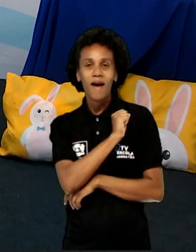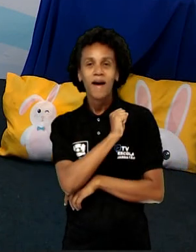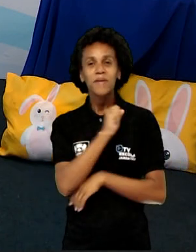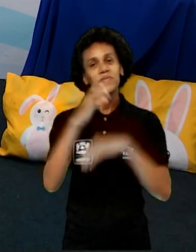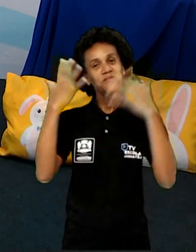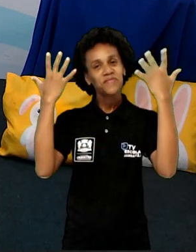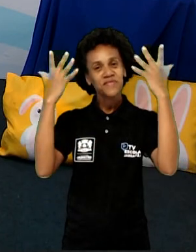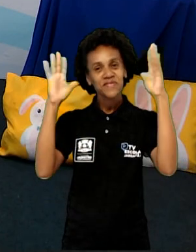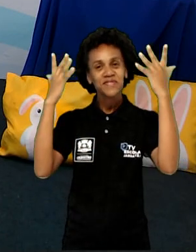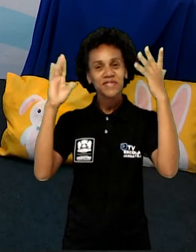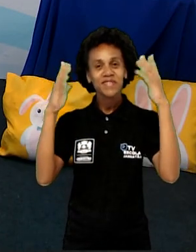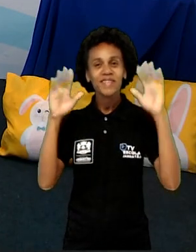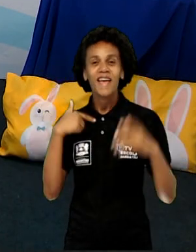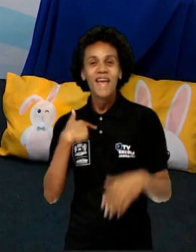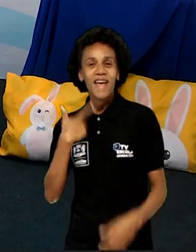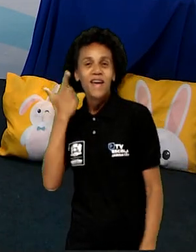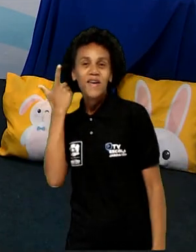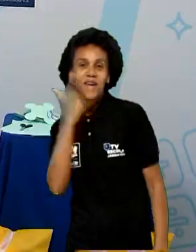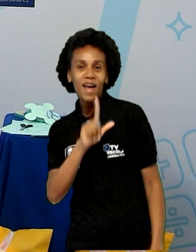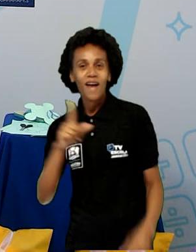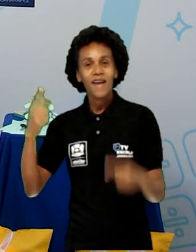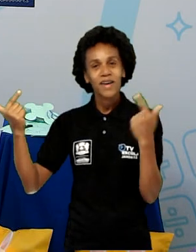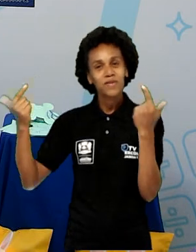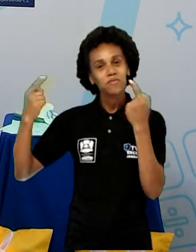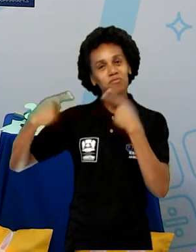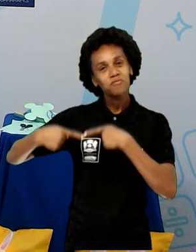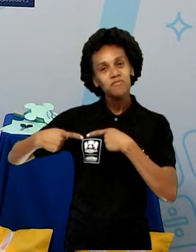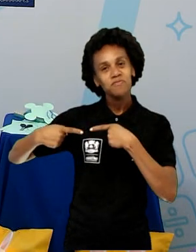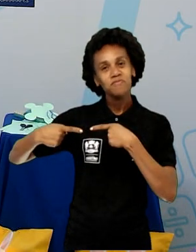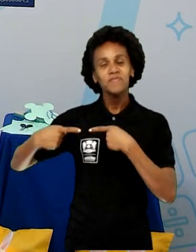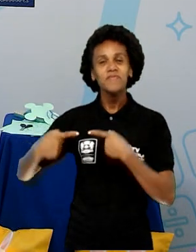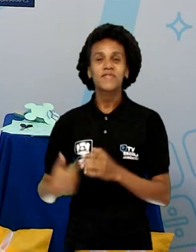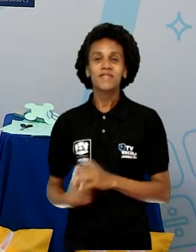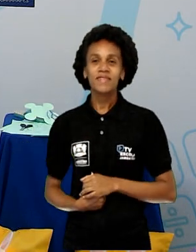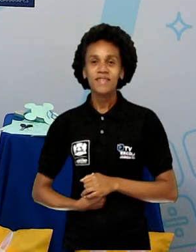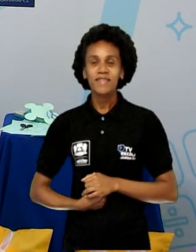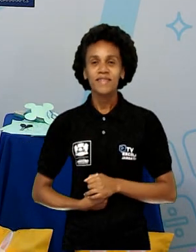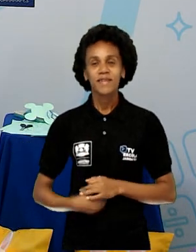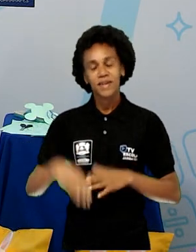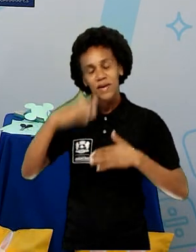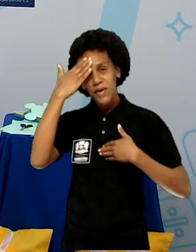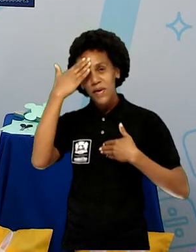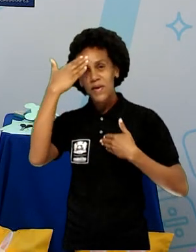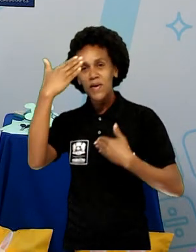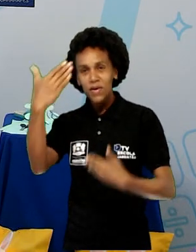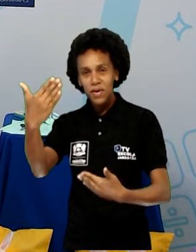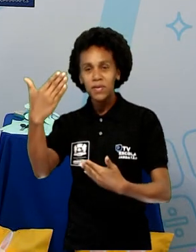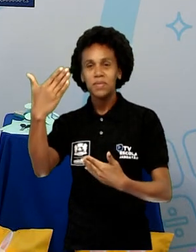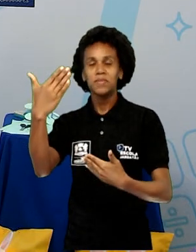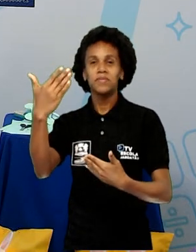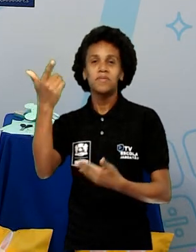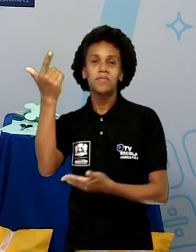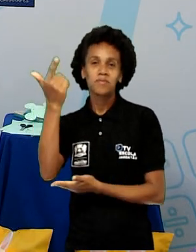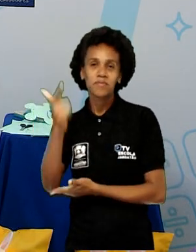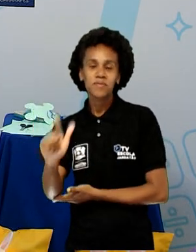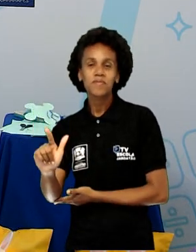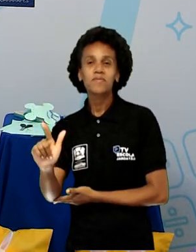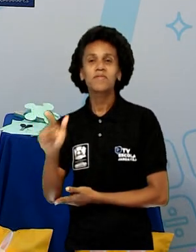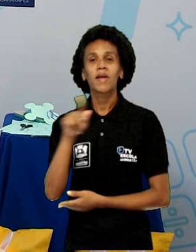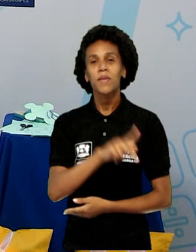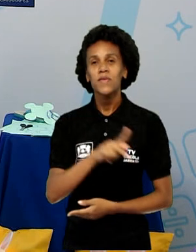Eu ganhei o desafio dessa vez. Muito bem. Que legal. Muito obrigada mais uma vez para a professora